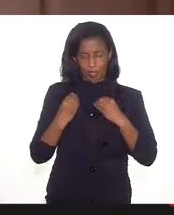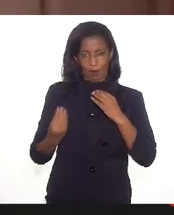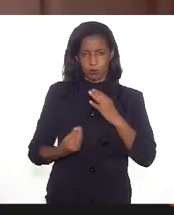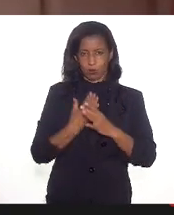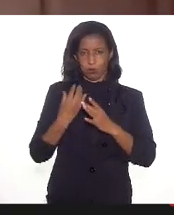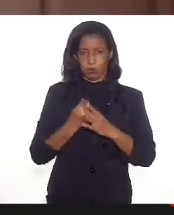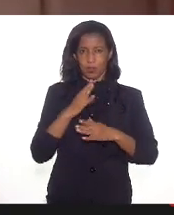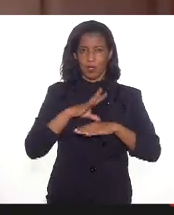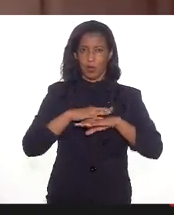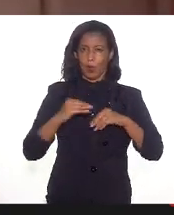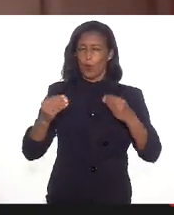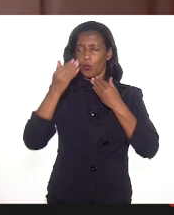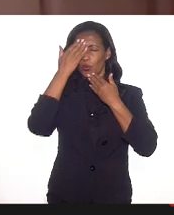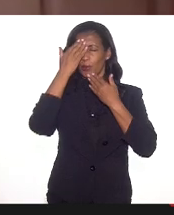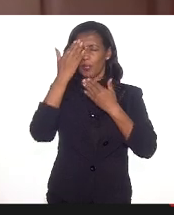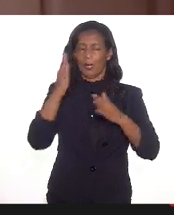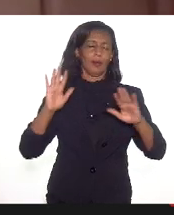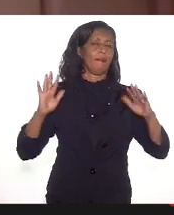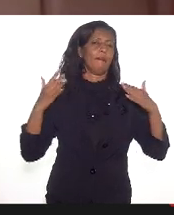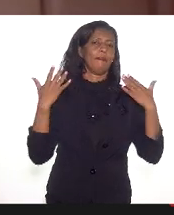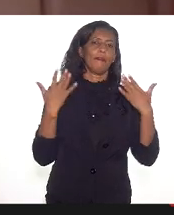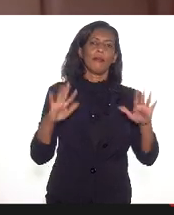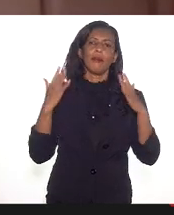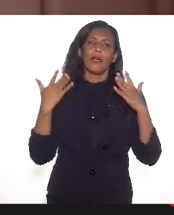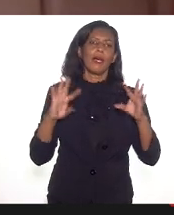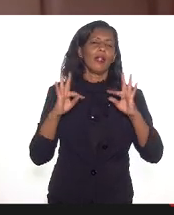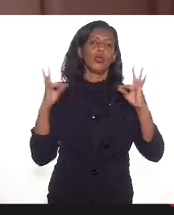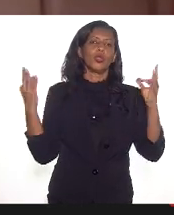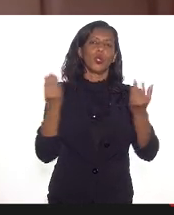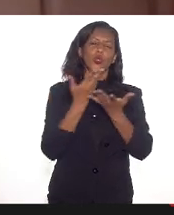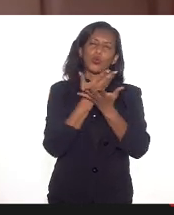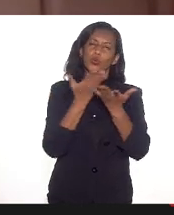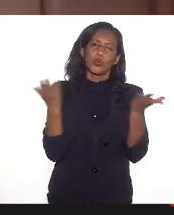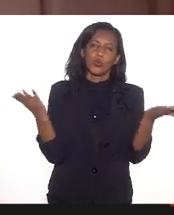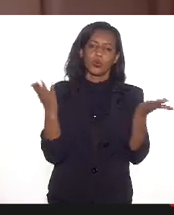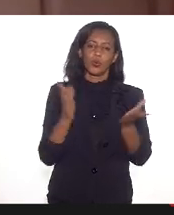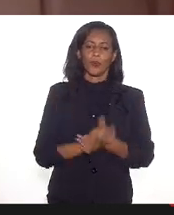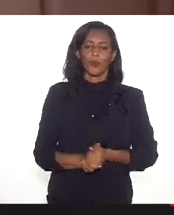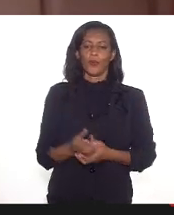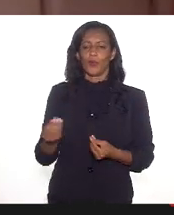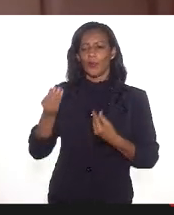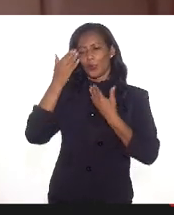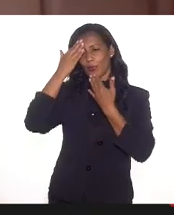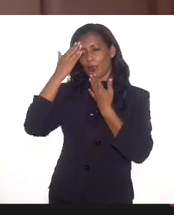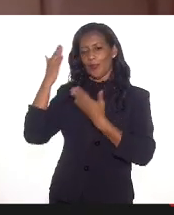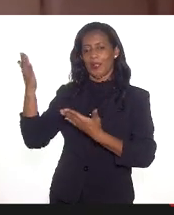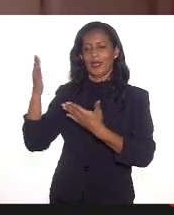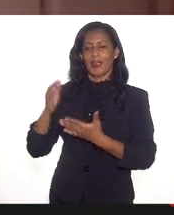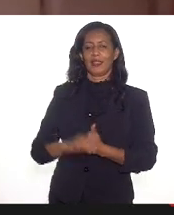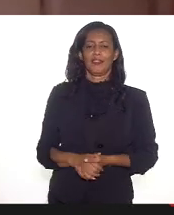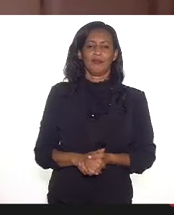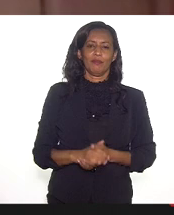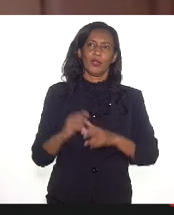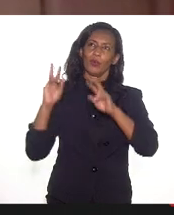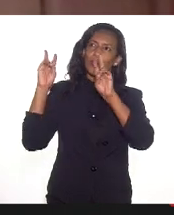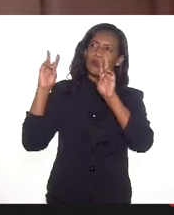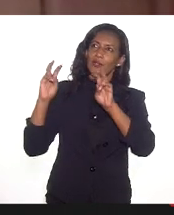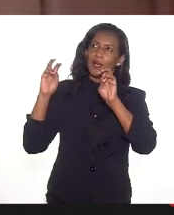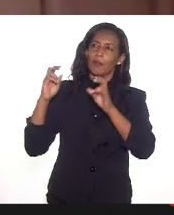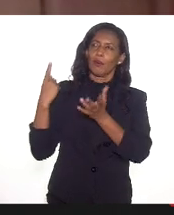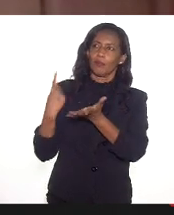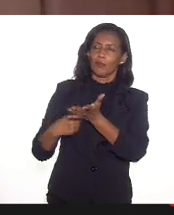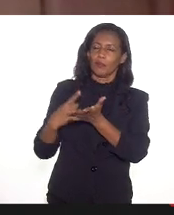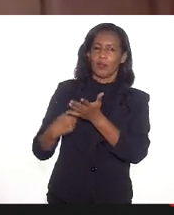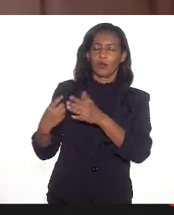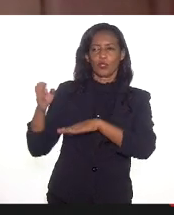muito obrigada, parabéns para todas e todos vocês e muito obrigada pelo compromisso com esse tema aqui no